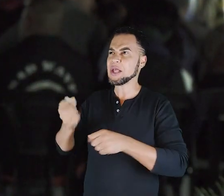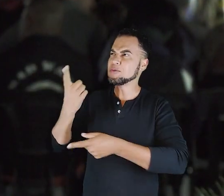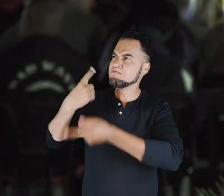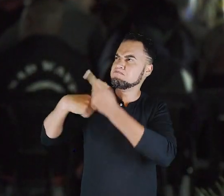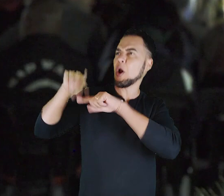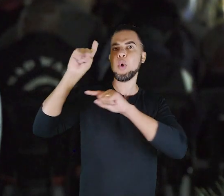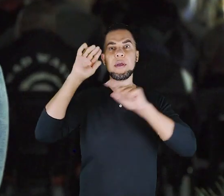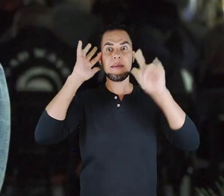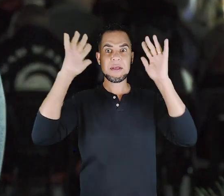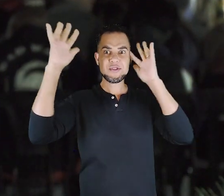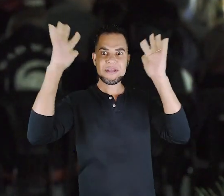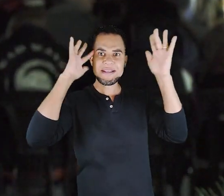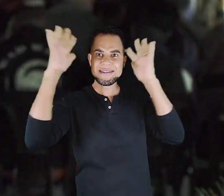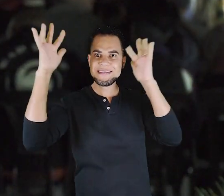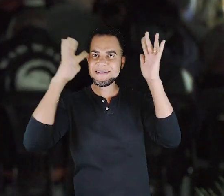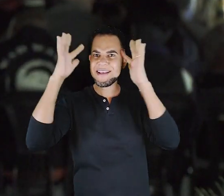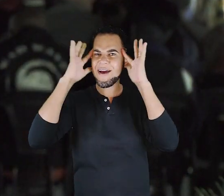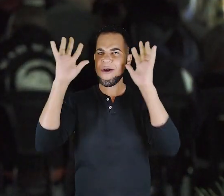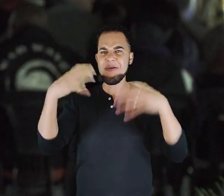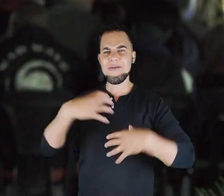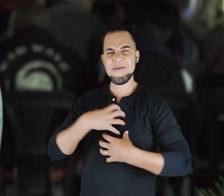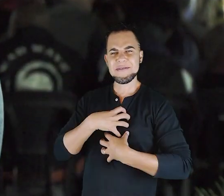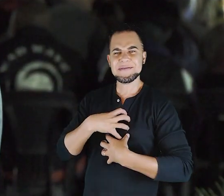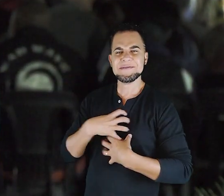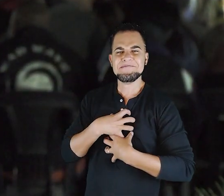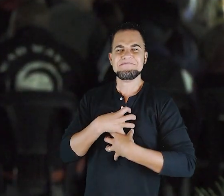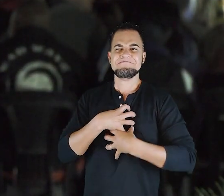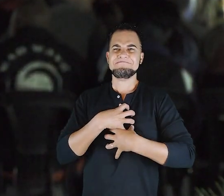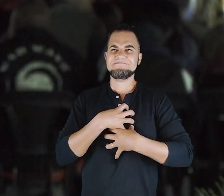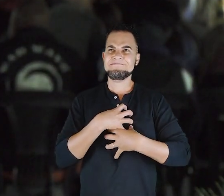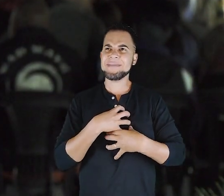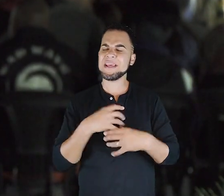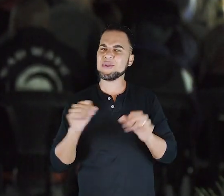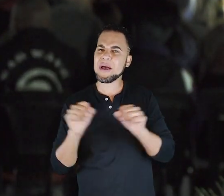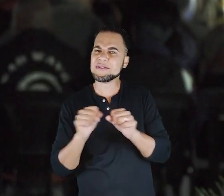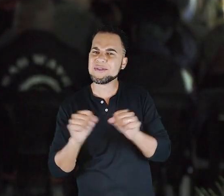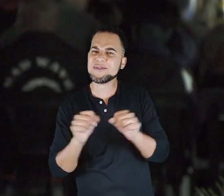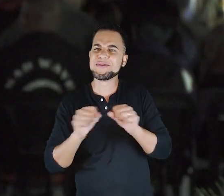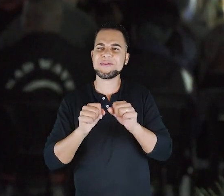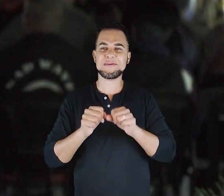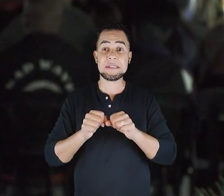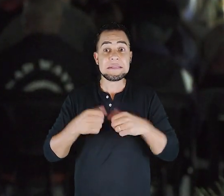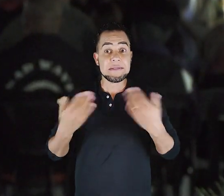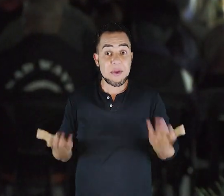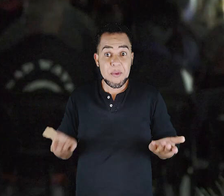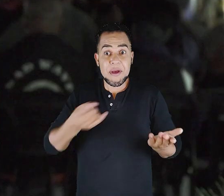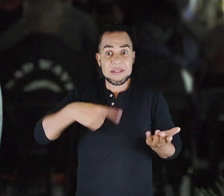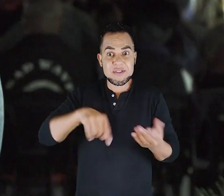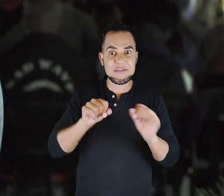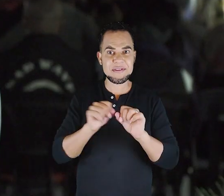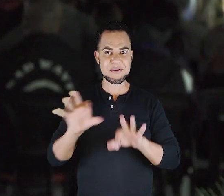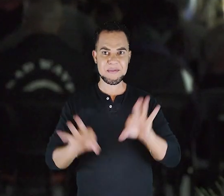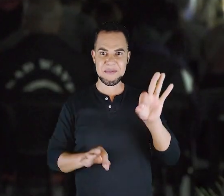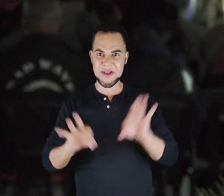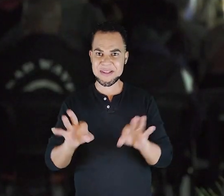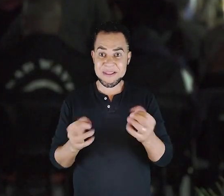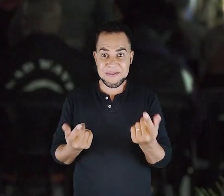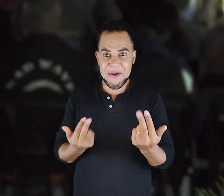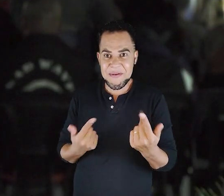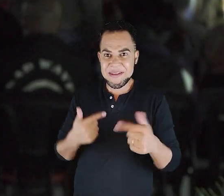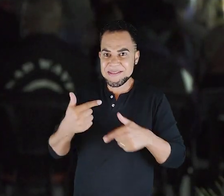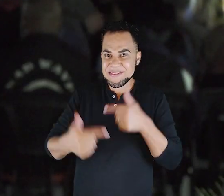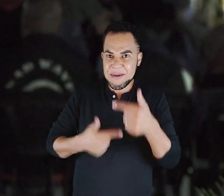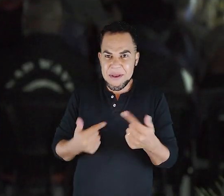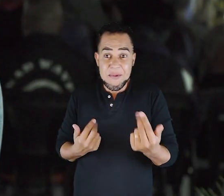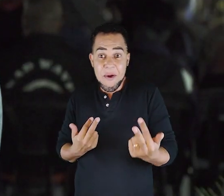a possibilidades imensas de imaginação, de sentimento, de ações. Então, quando a gente faz um